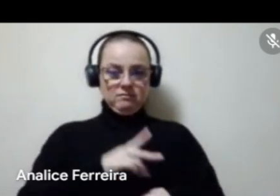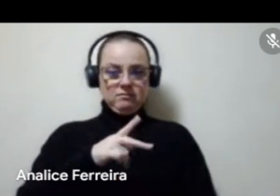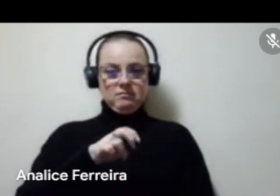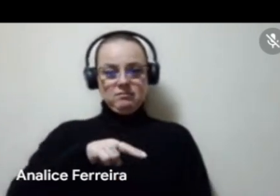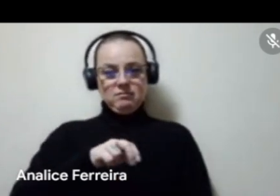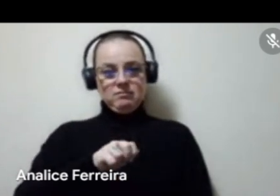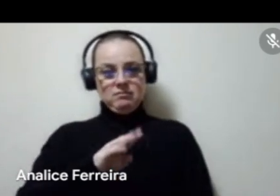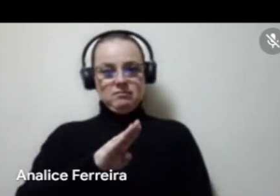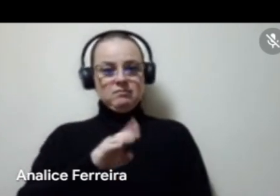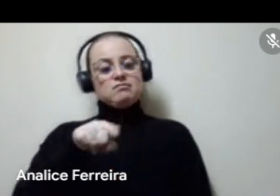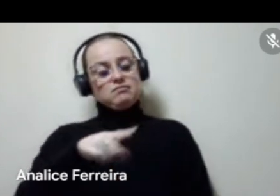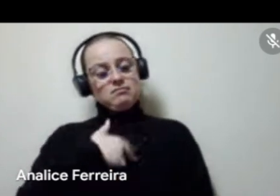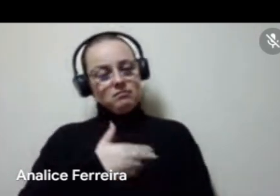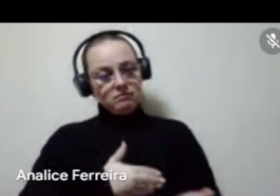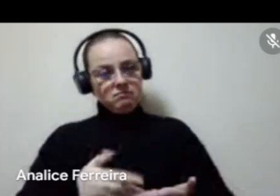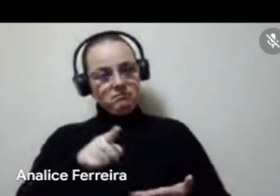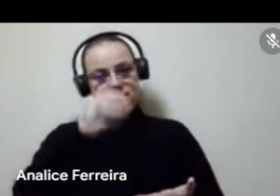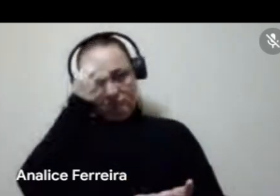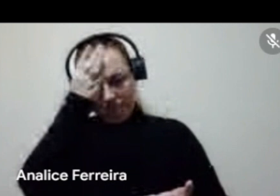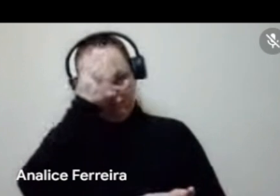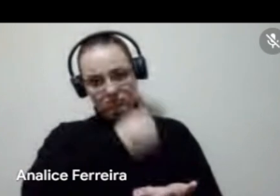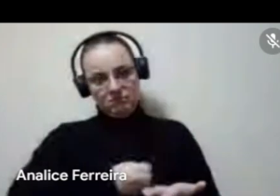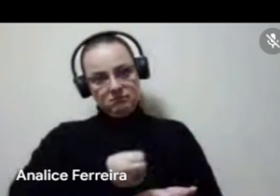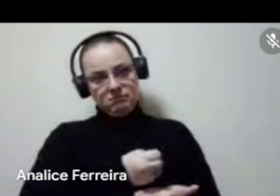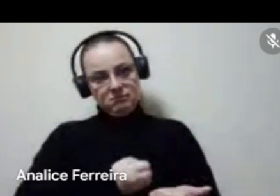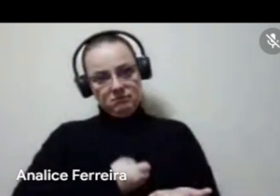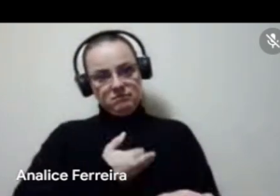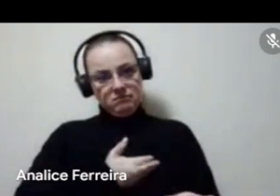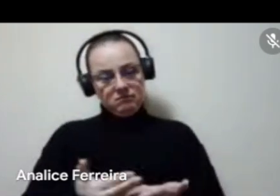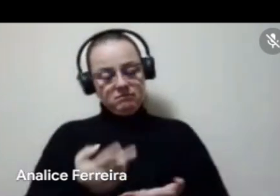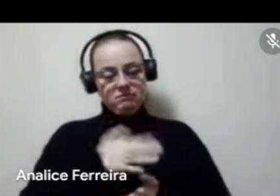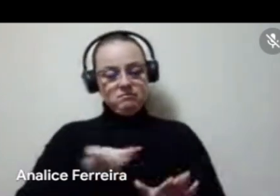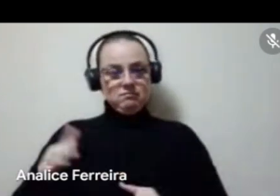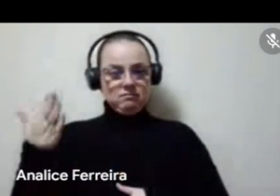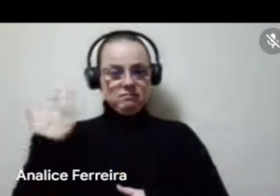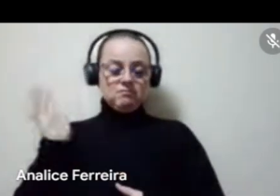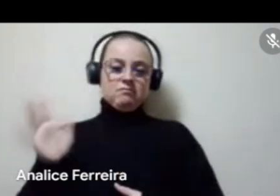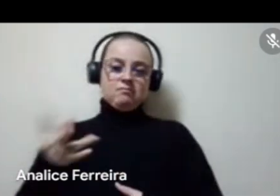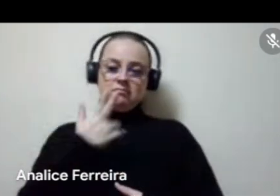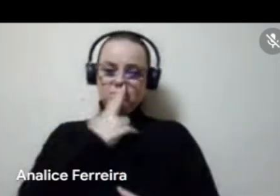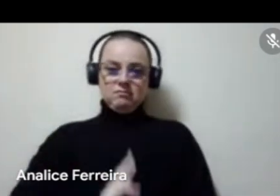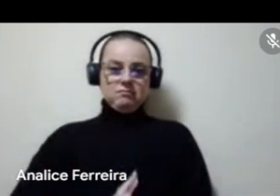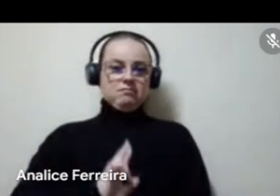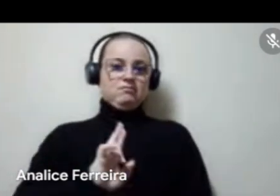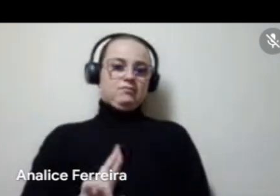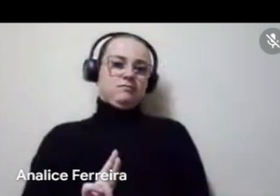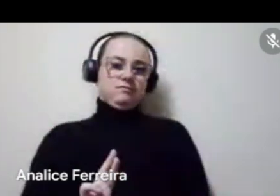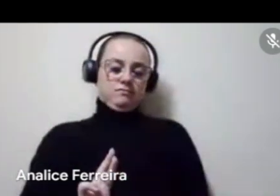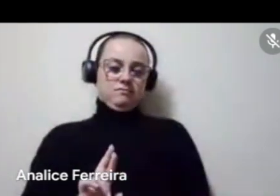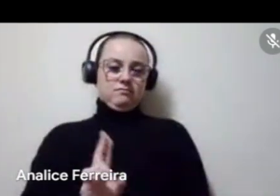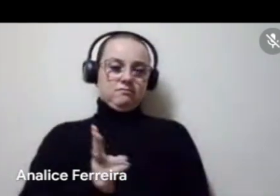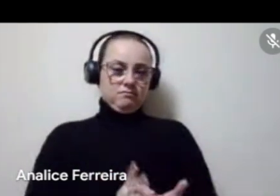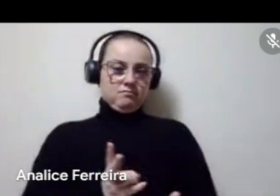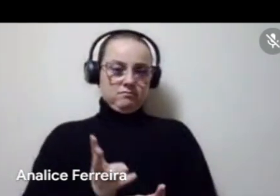partindo desses conhecimentos como base e começamos na semana passada a escutar as apresentações dos segmentos